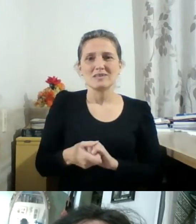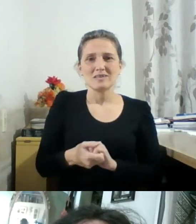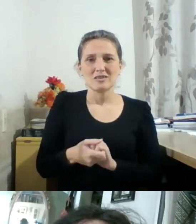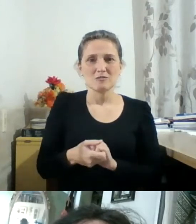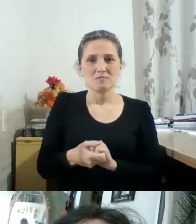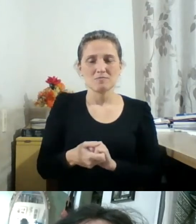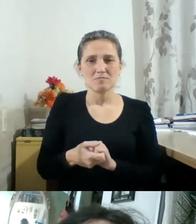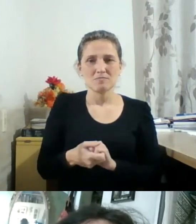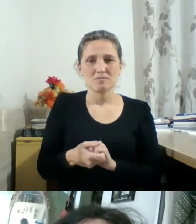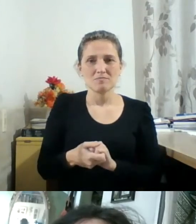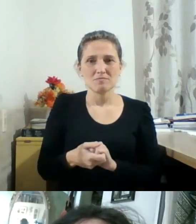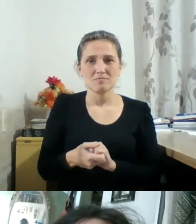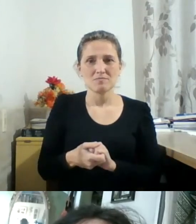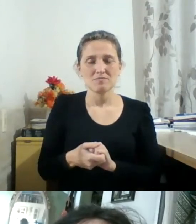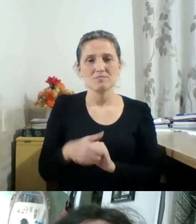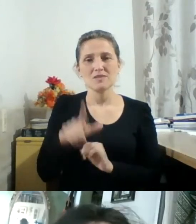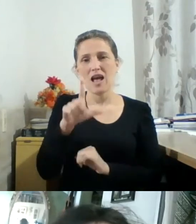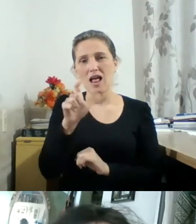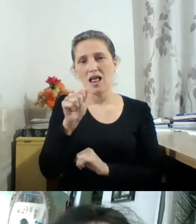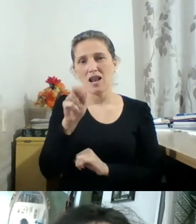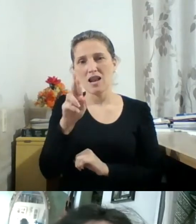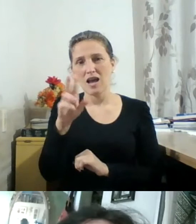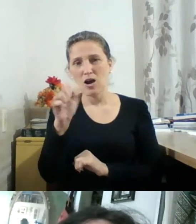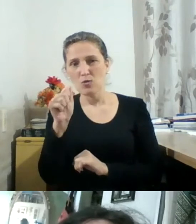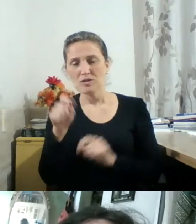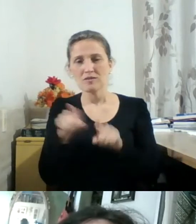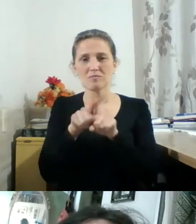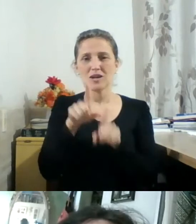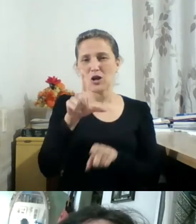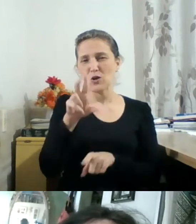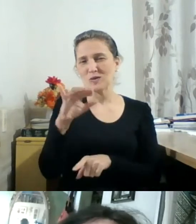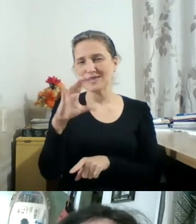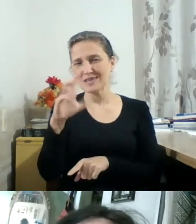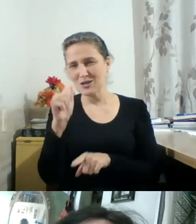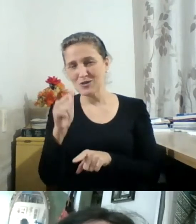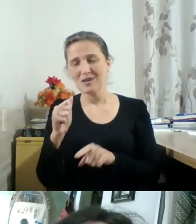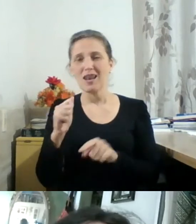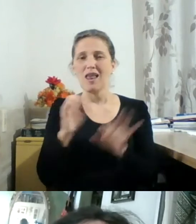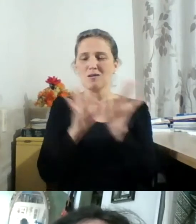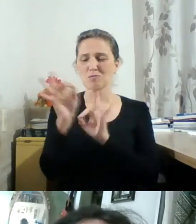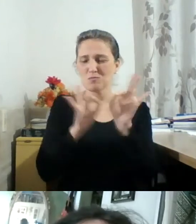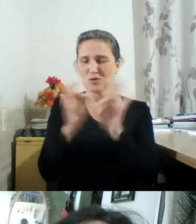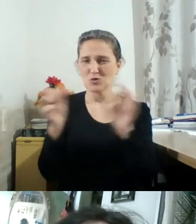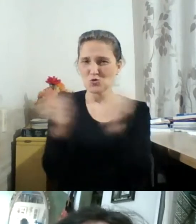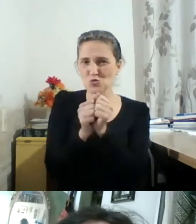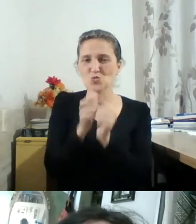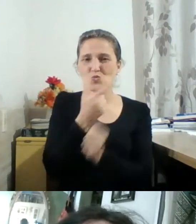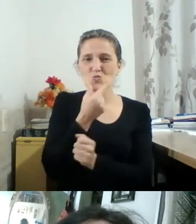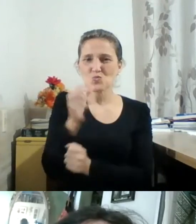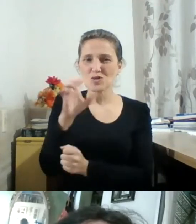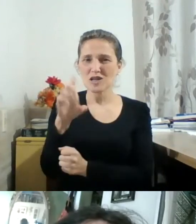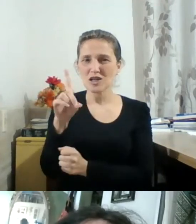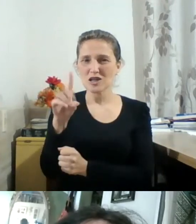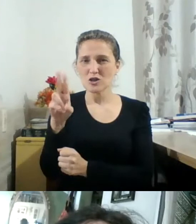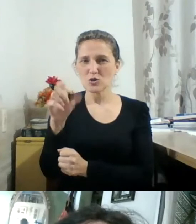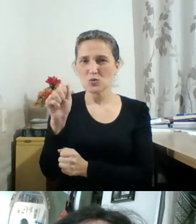Lucila e Laura prepararam uma boa aqui para nós e mais Eduardo e Marcelo